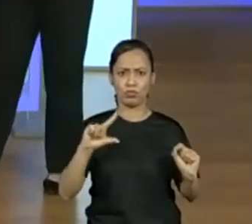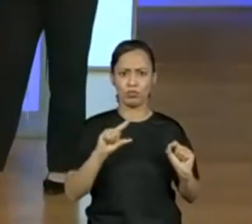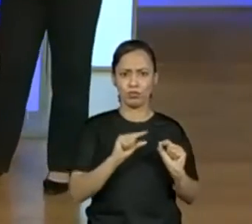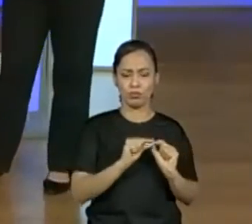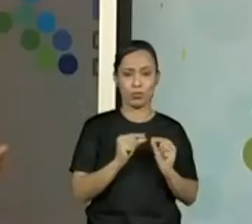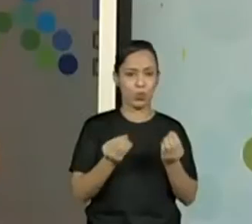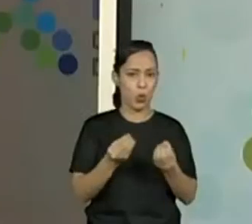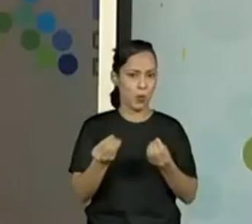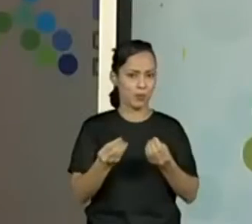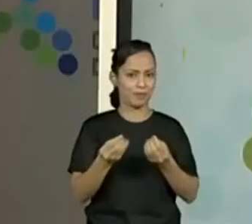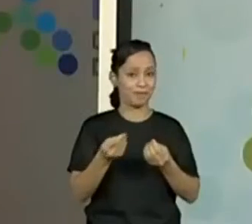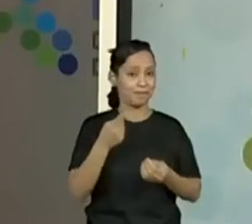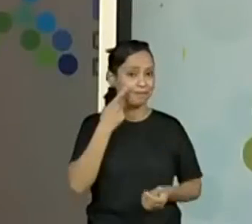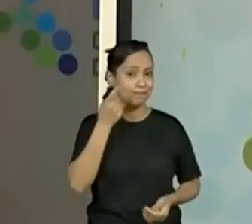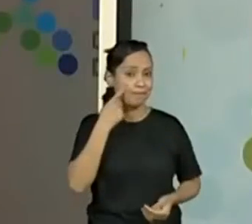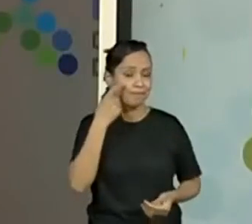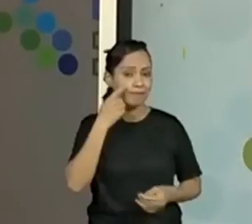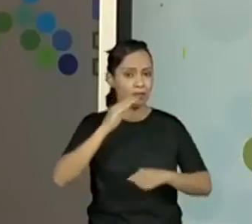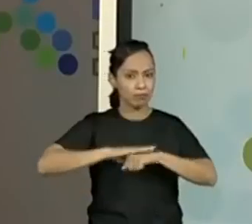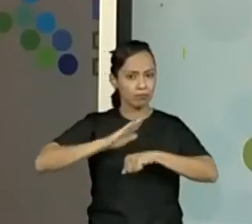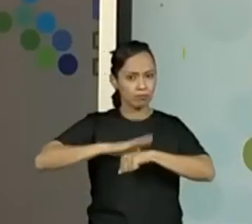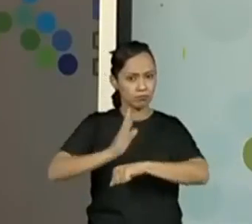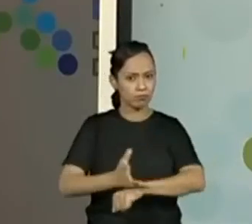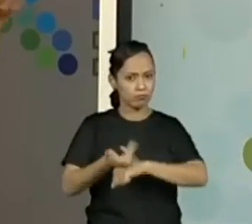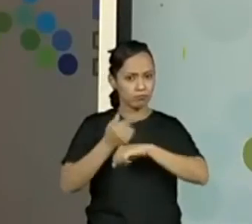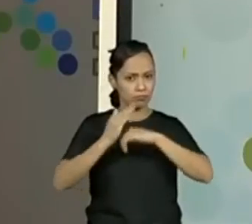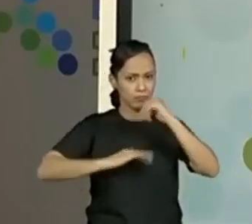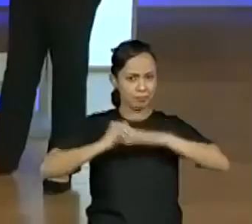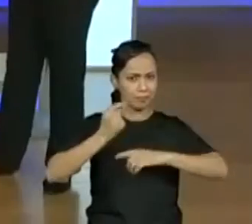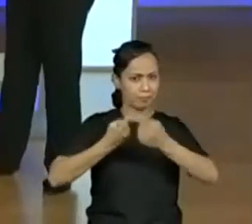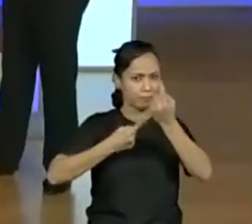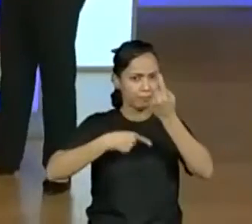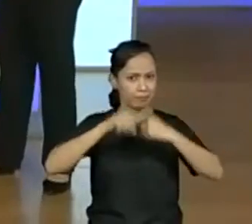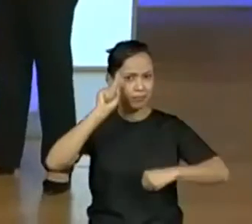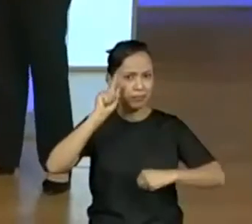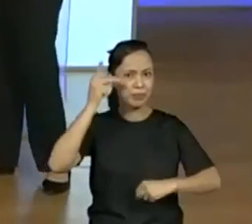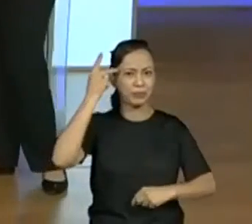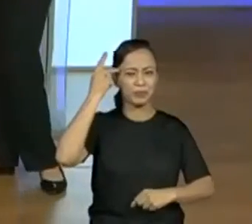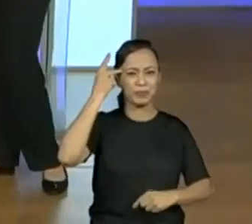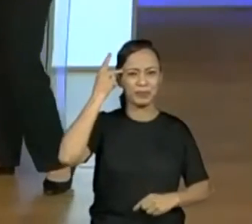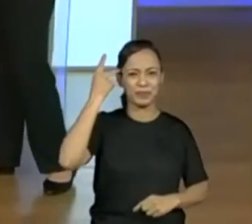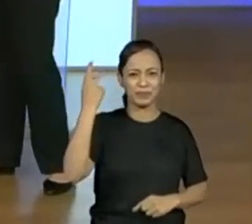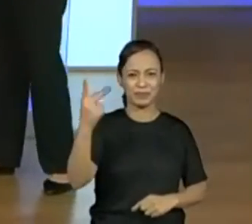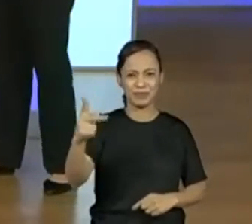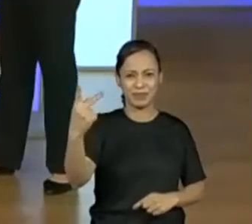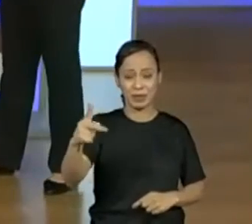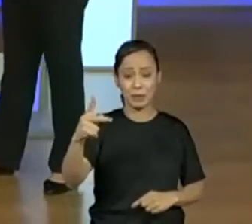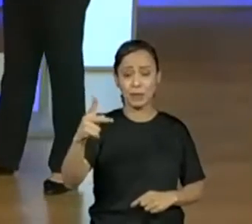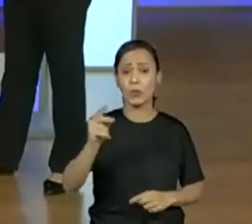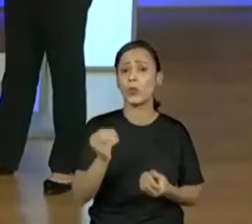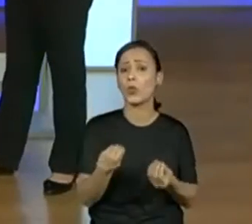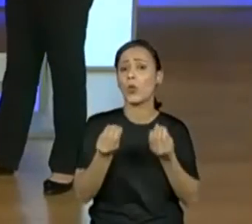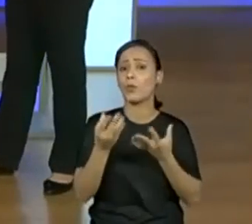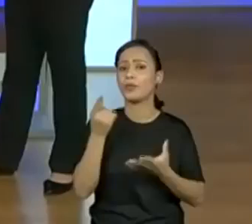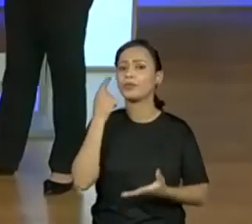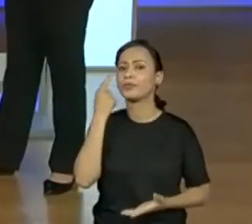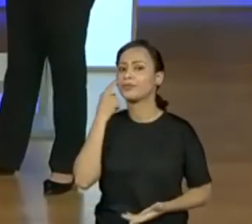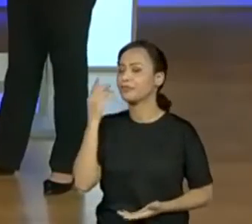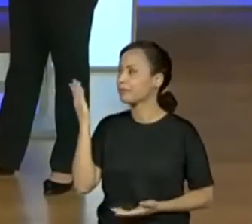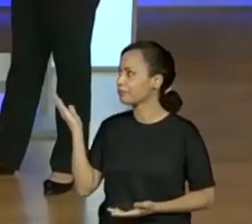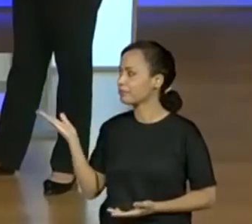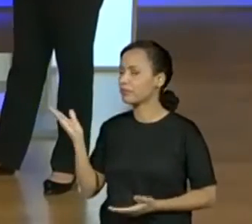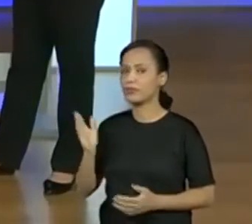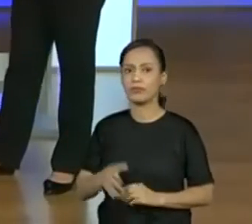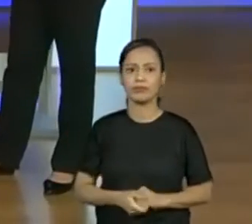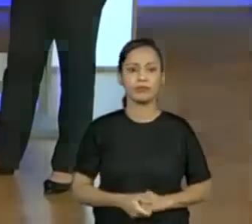habilidade do currículo paulista, sobre a qual se baseia essa aula então? Vamos para a tela. A habilidade do currículo paulista,